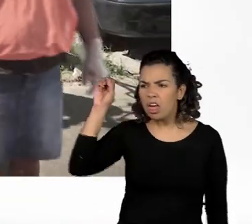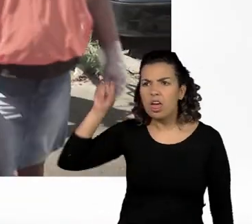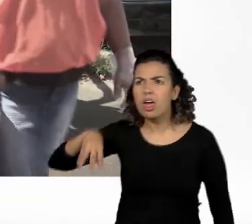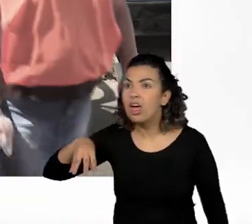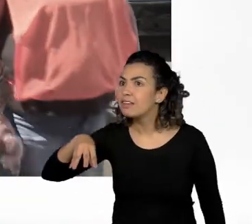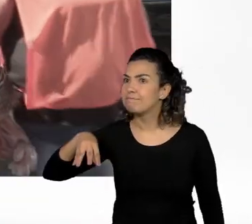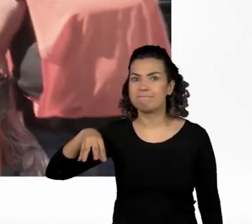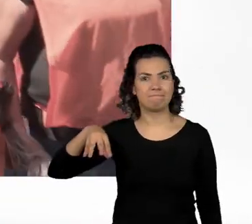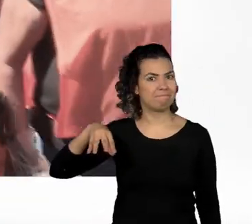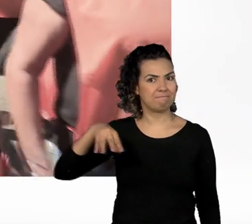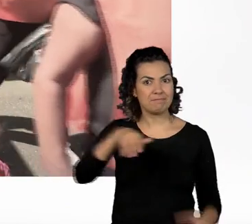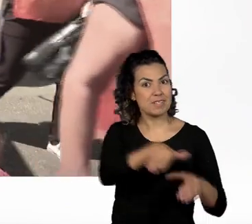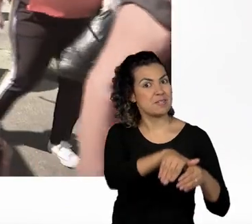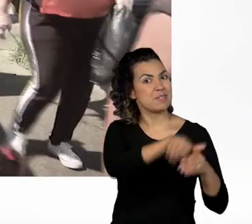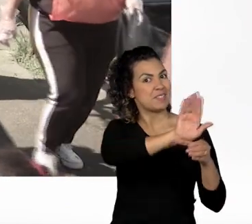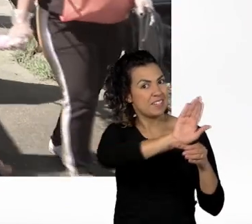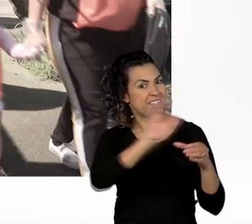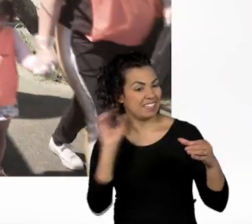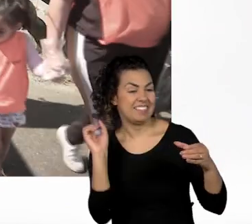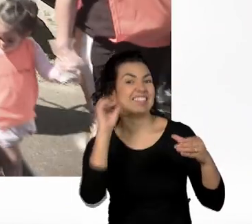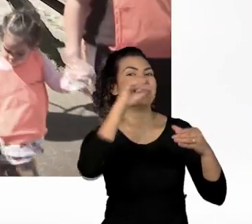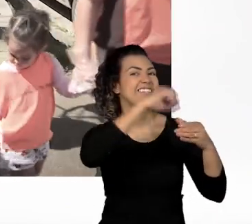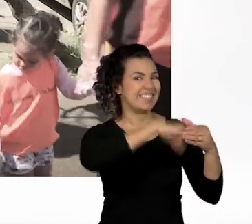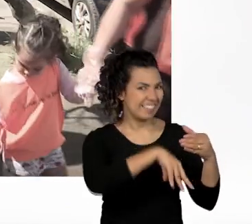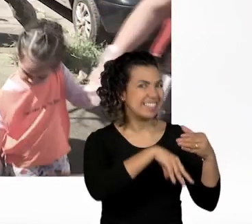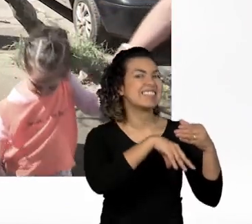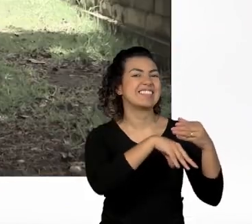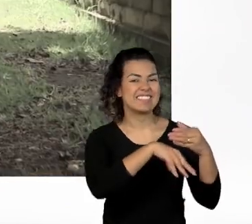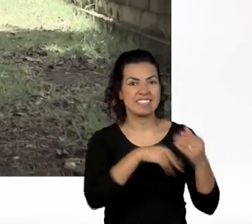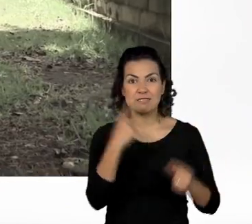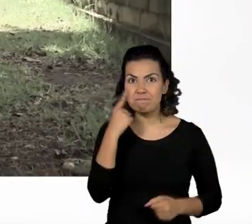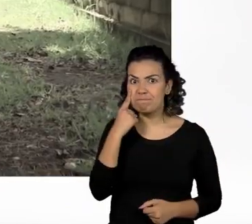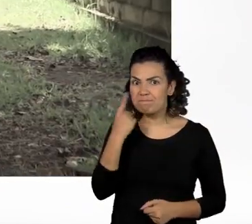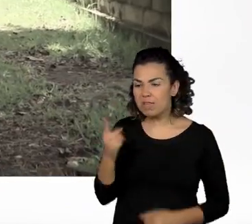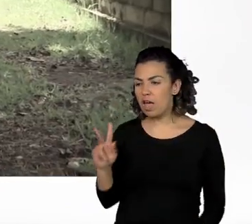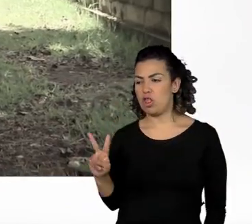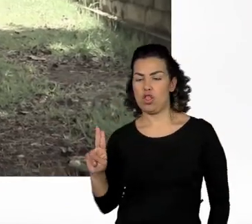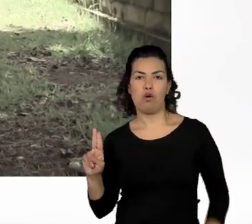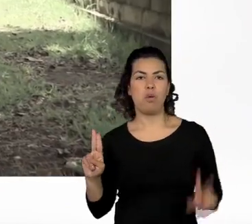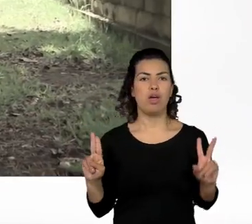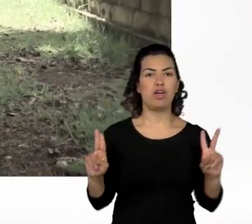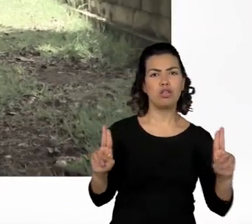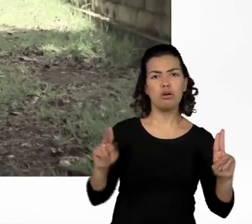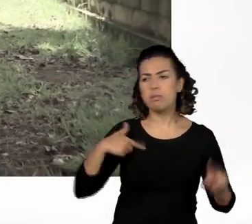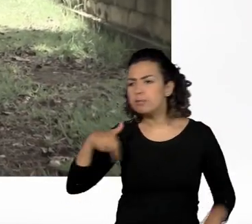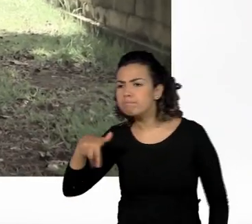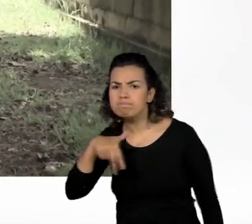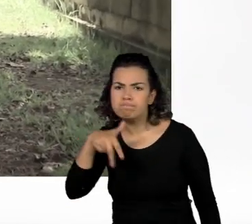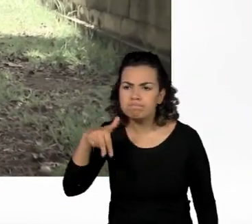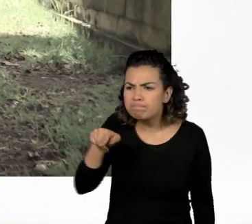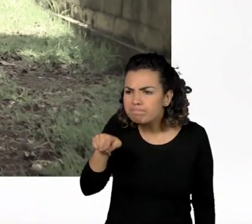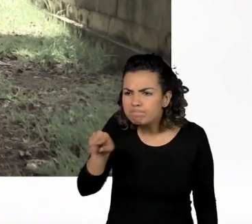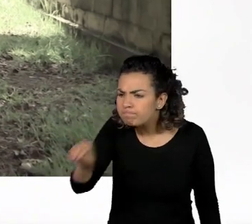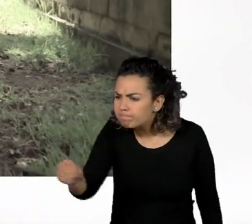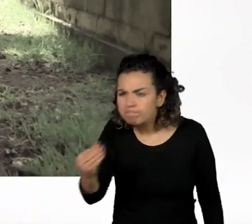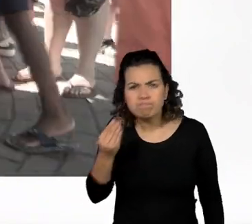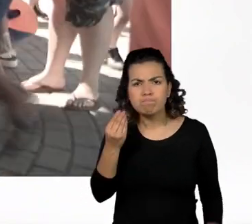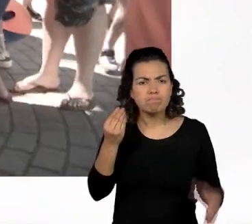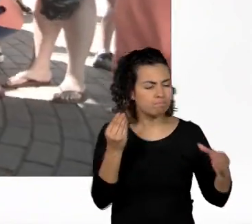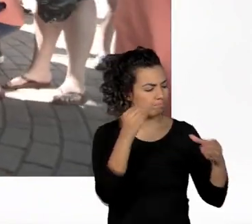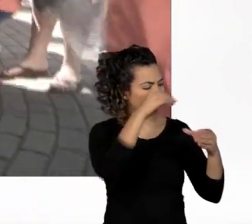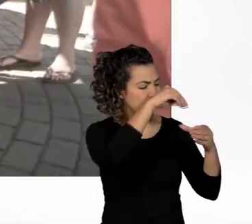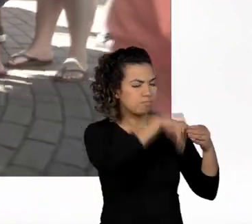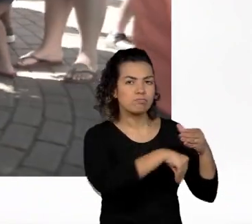Divididas em duplas, as crianças têm a ajuda de monitores para encontrar e destinar corretamente o lixo.